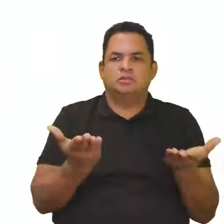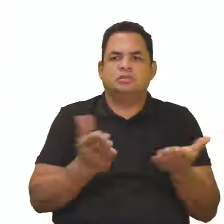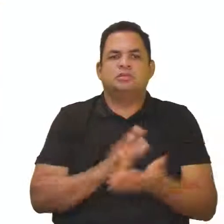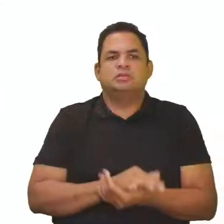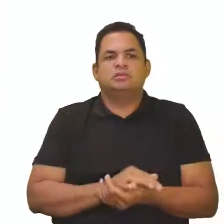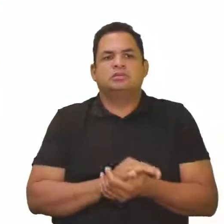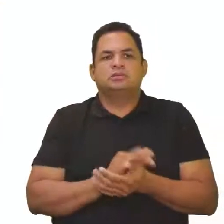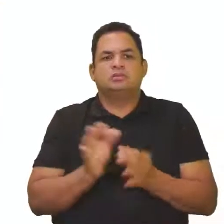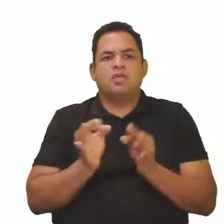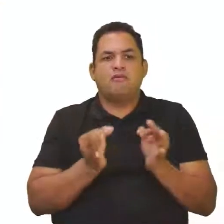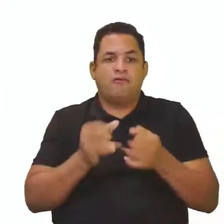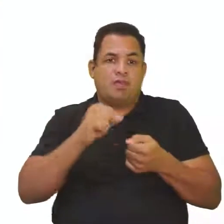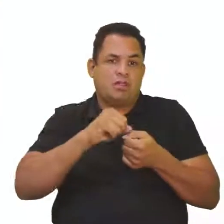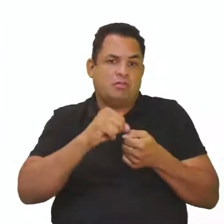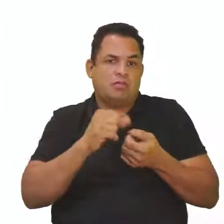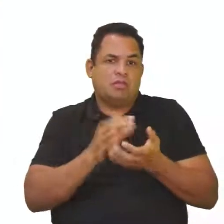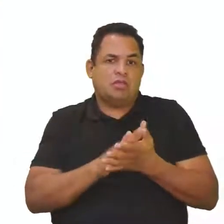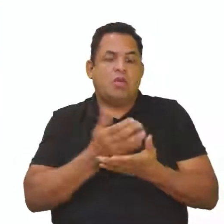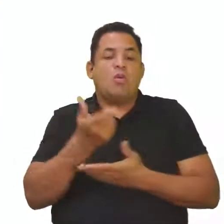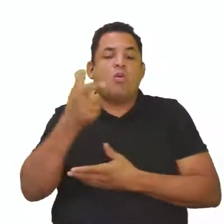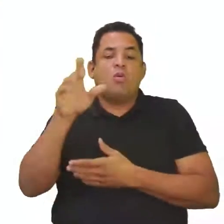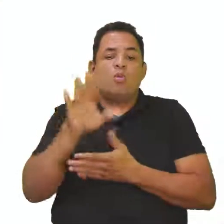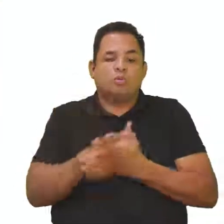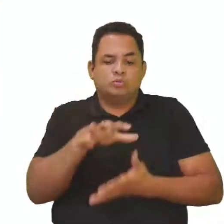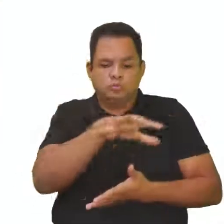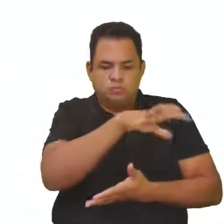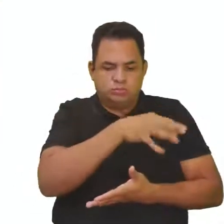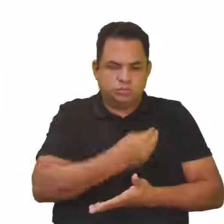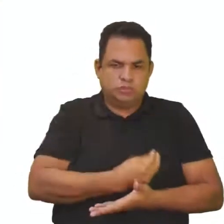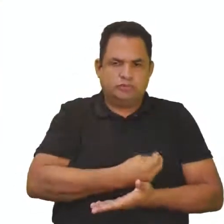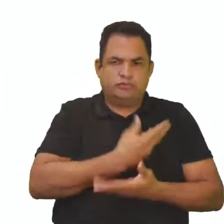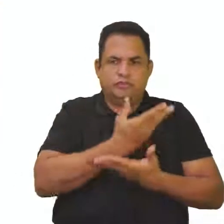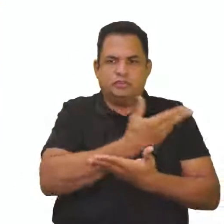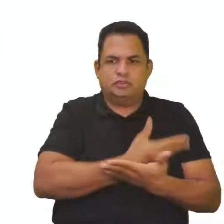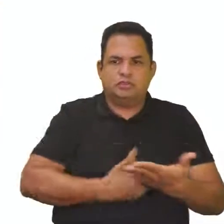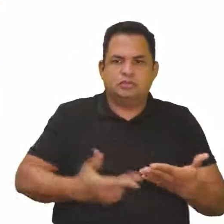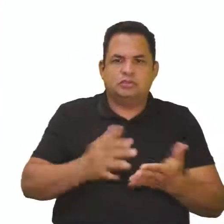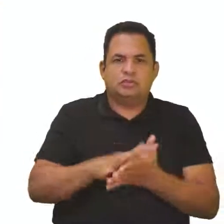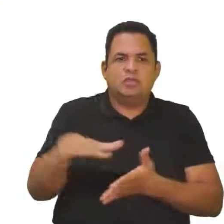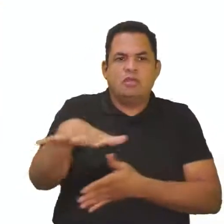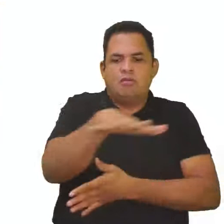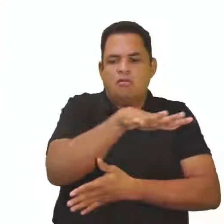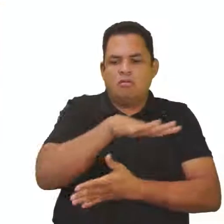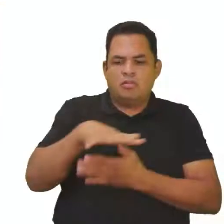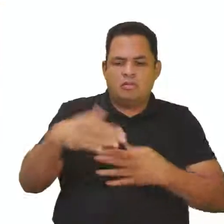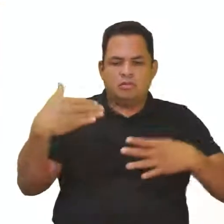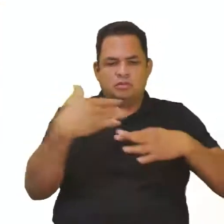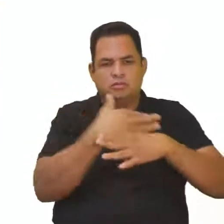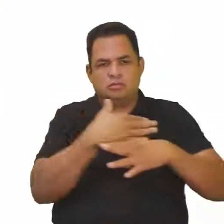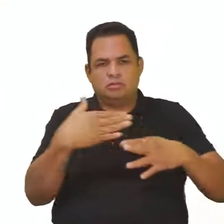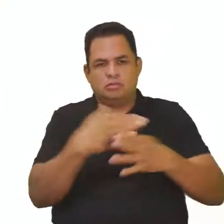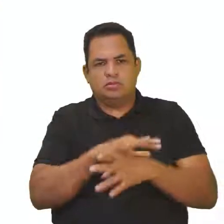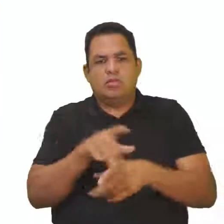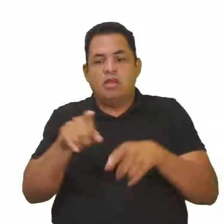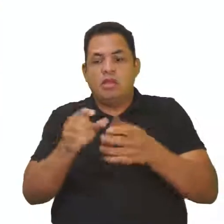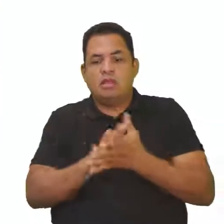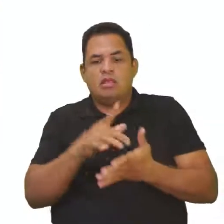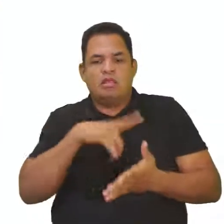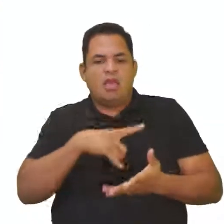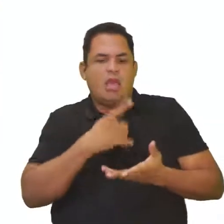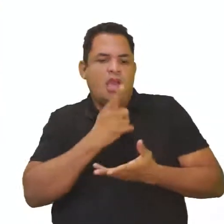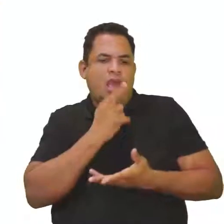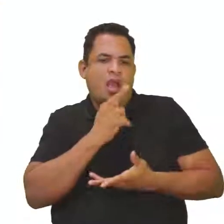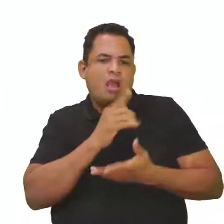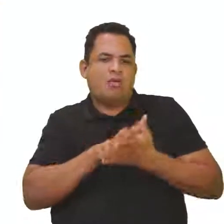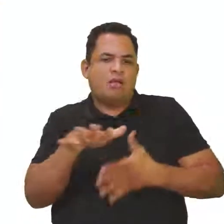ou implantadas, e de outros ecossistemas e também em ambientes urbanos, hídricos e